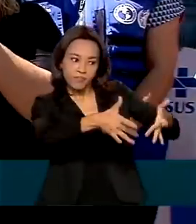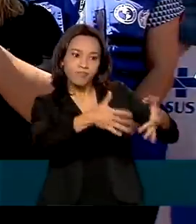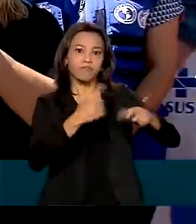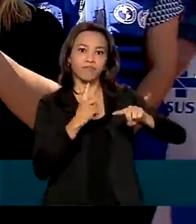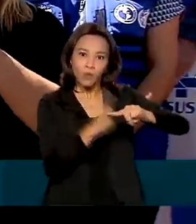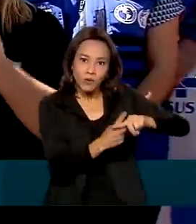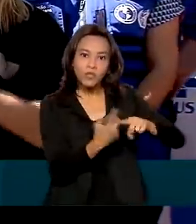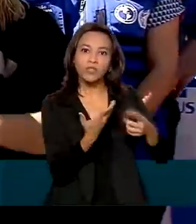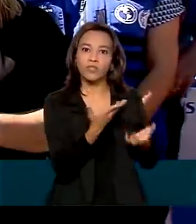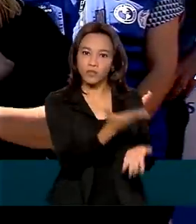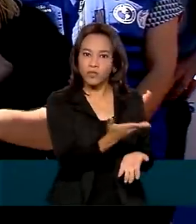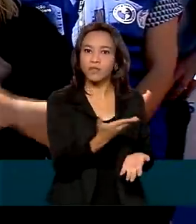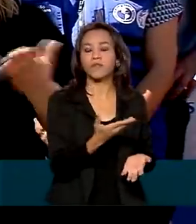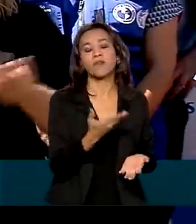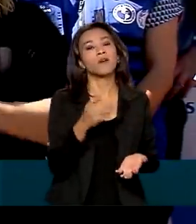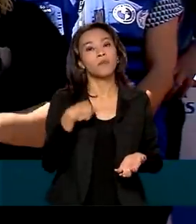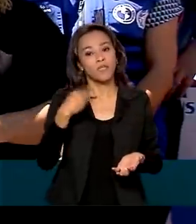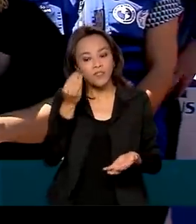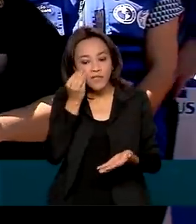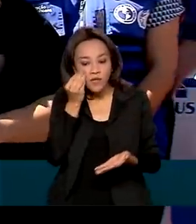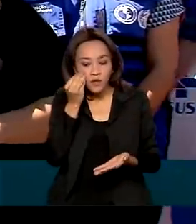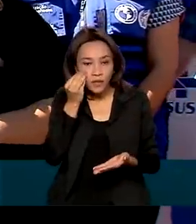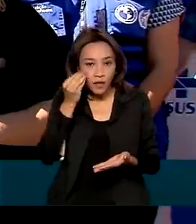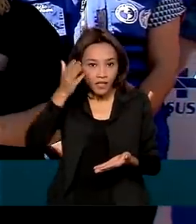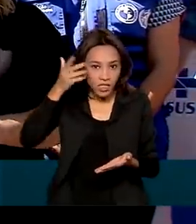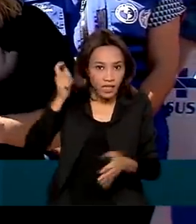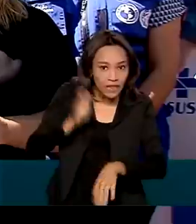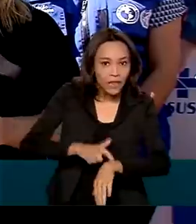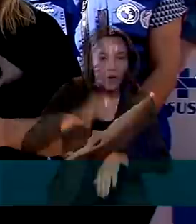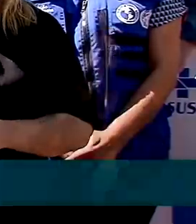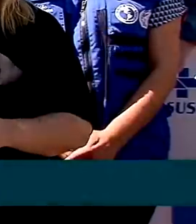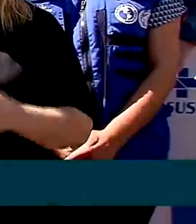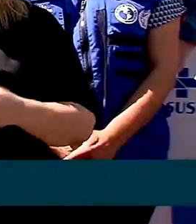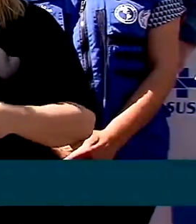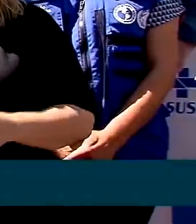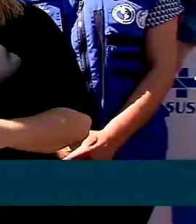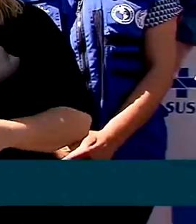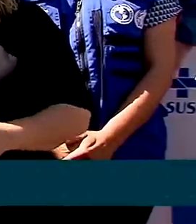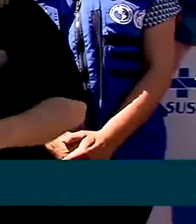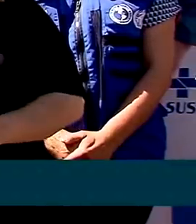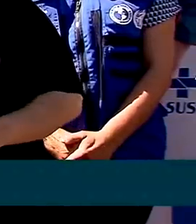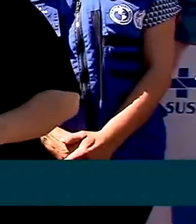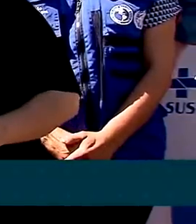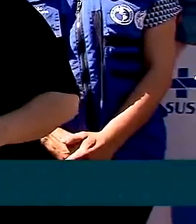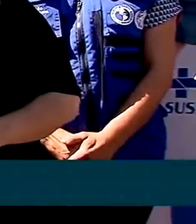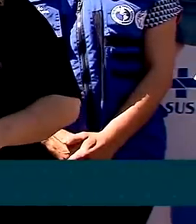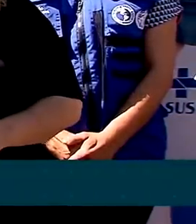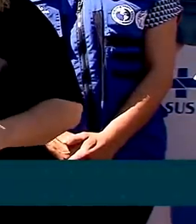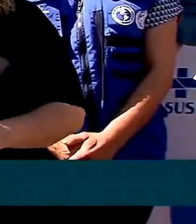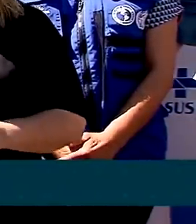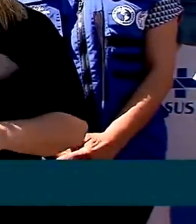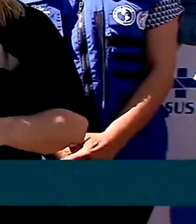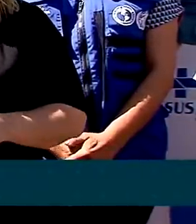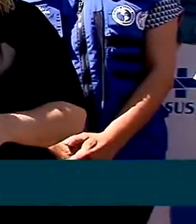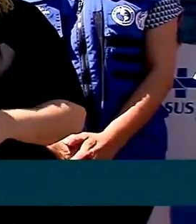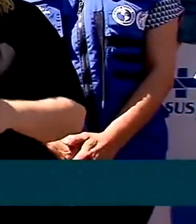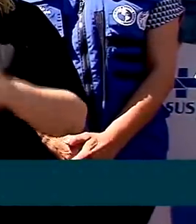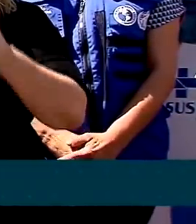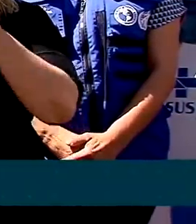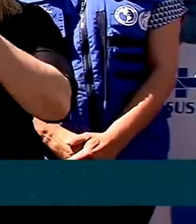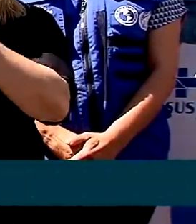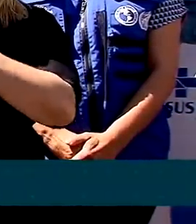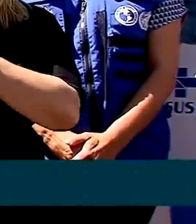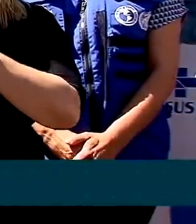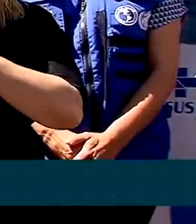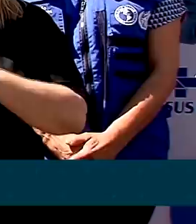Com o teste rápido de antígeno, o resultado é quase que imediato e as decisões sanitárias podem